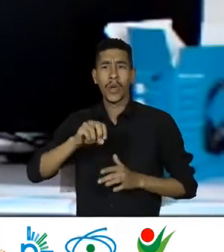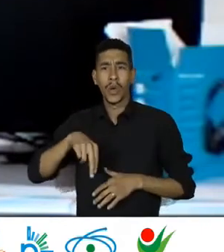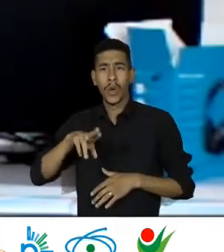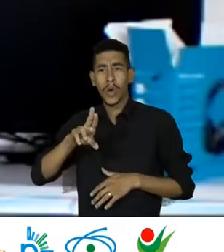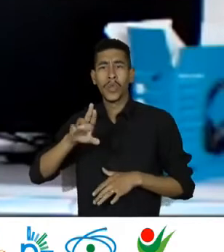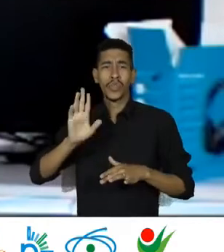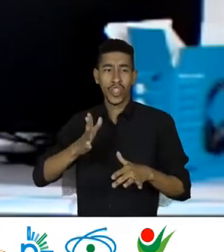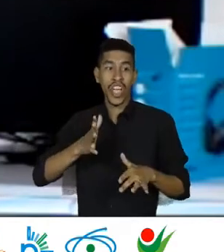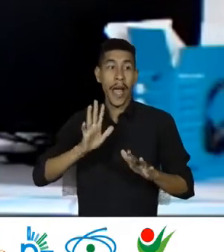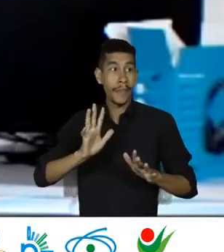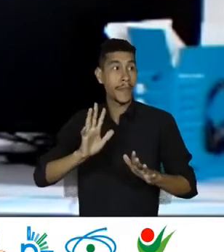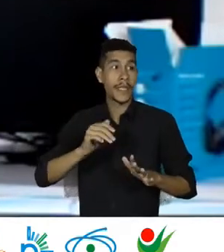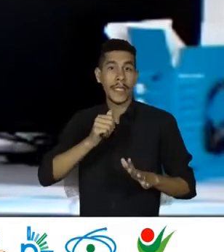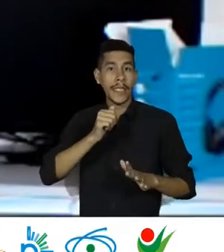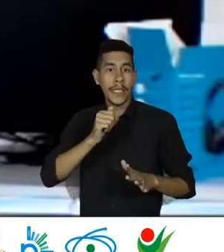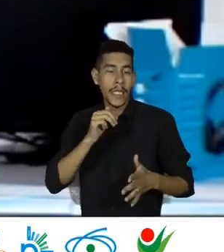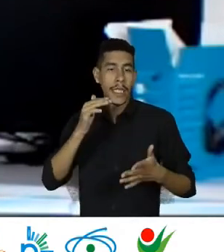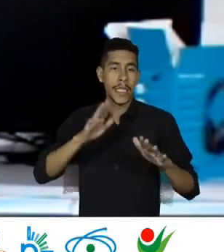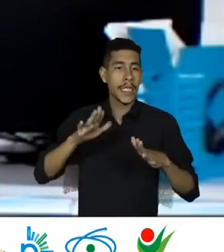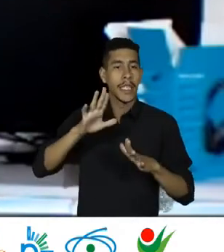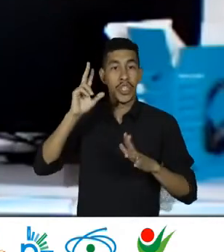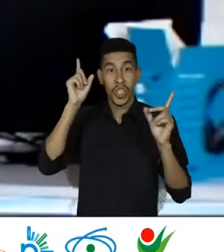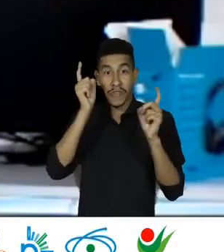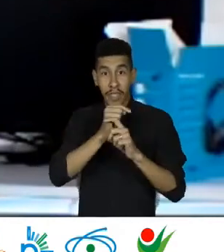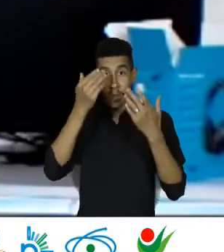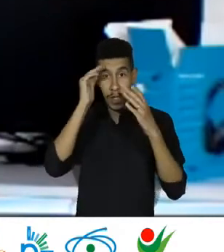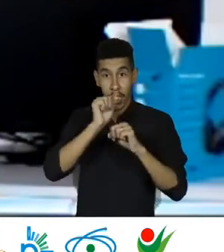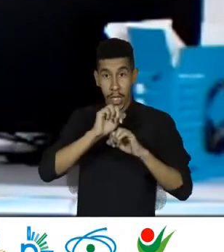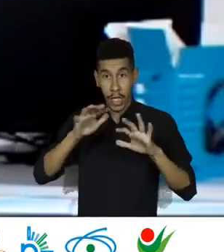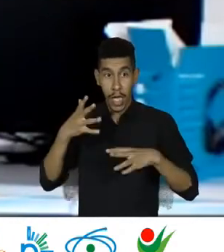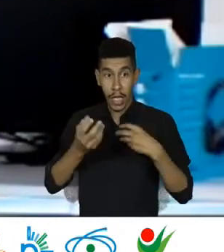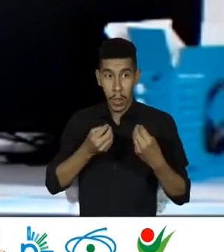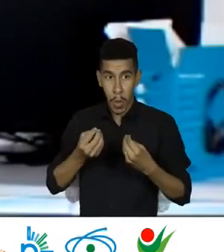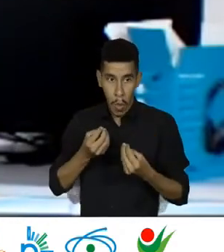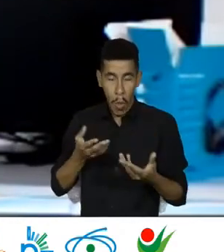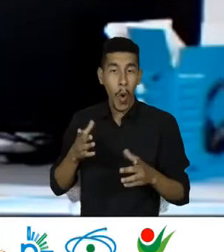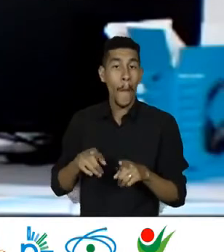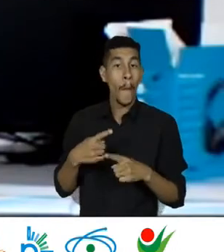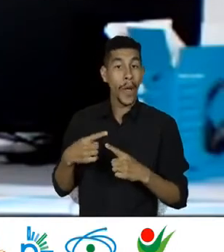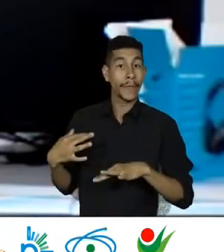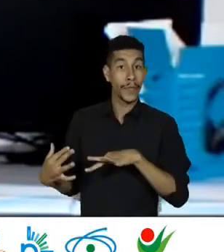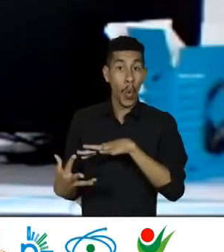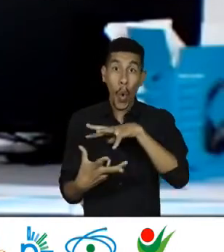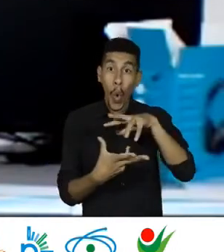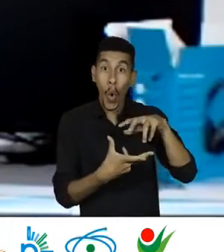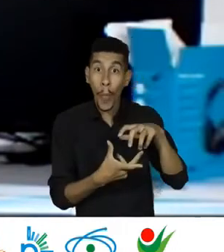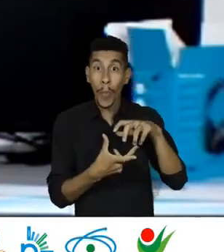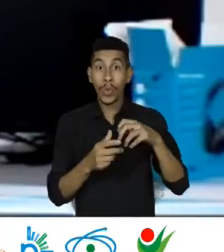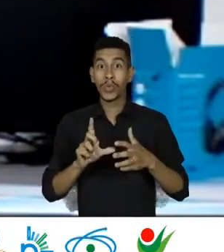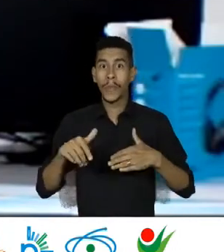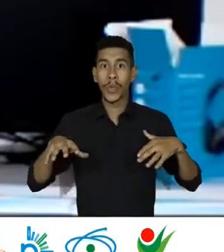relender As suas concepções De imigrantes Muito fechadas Porque o mundo O mundo pós